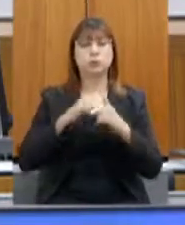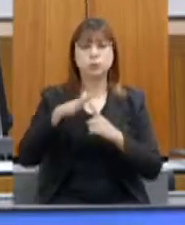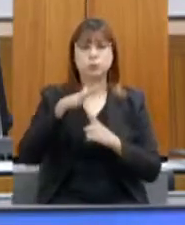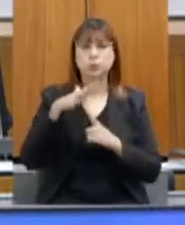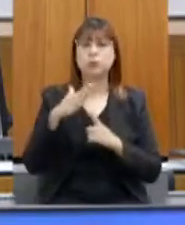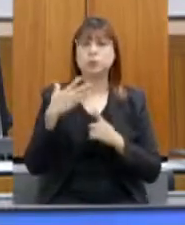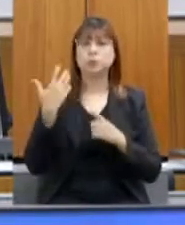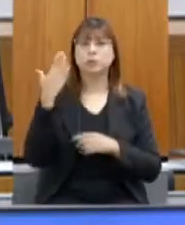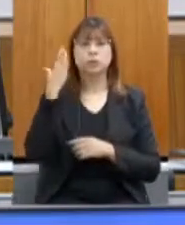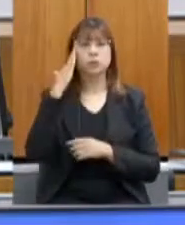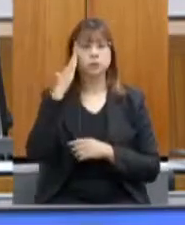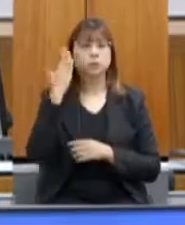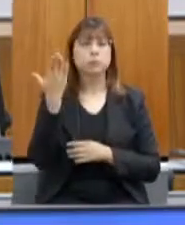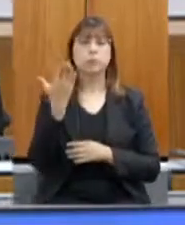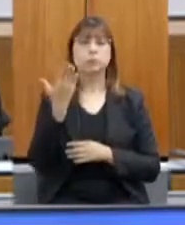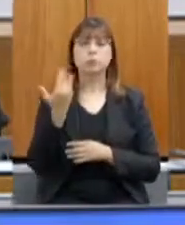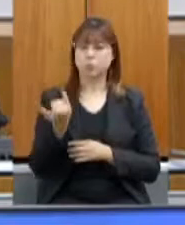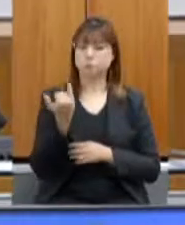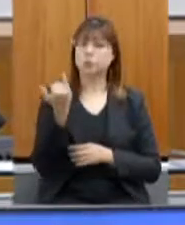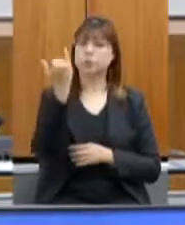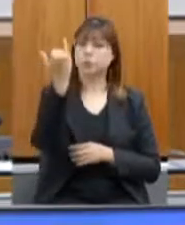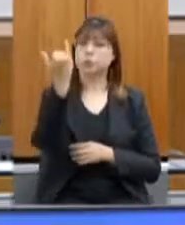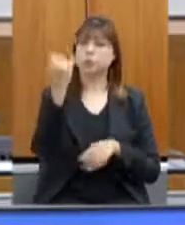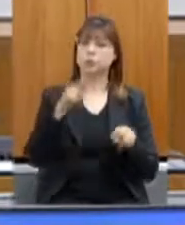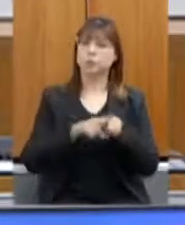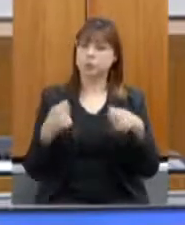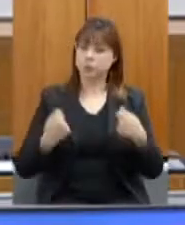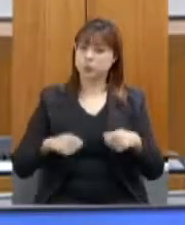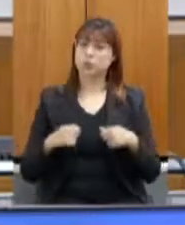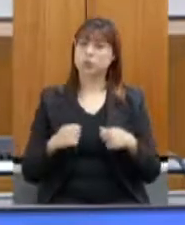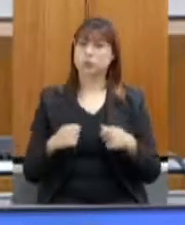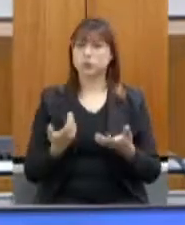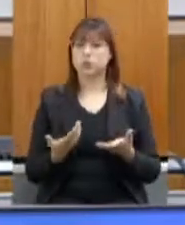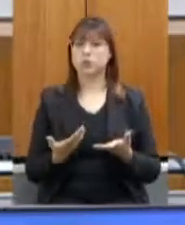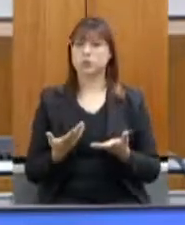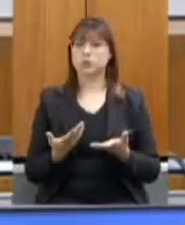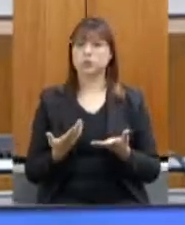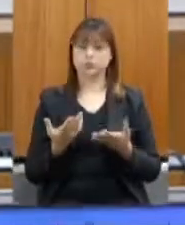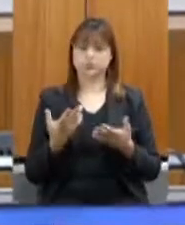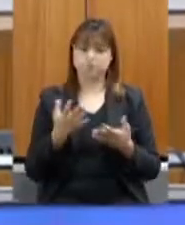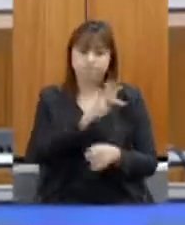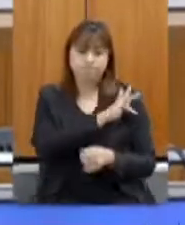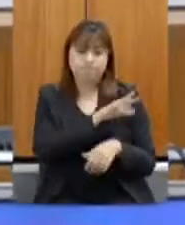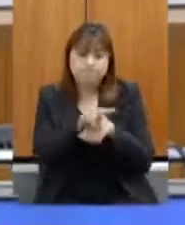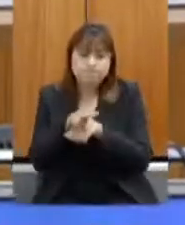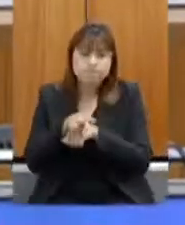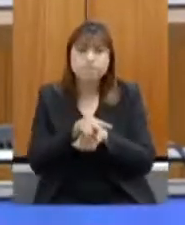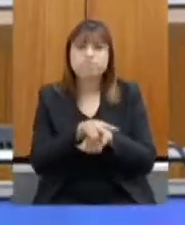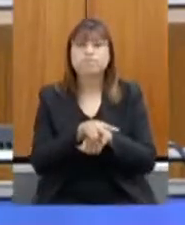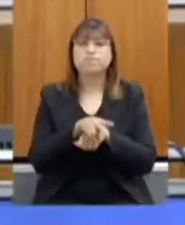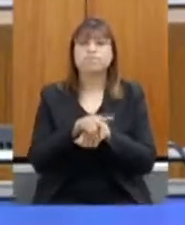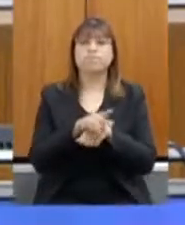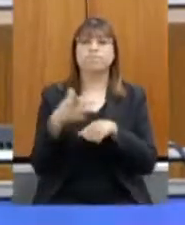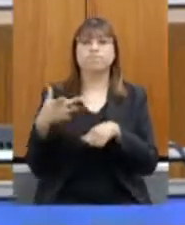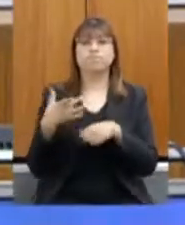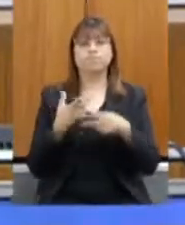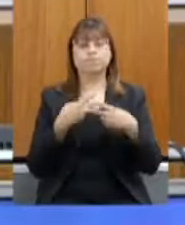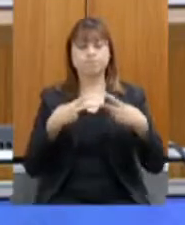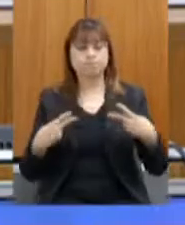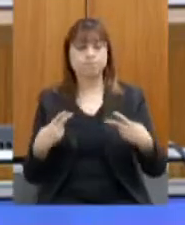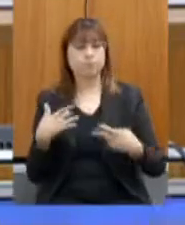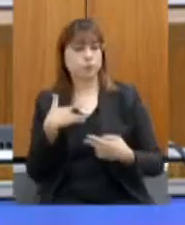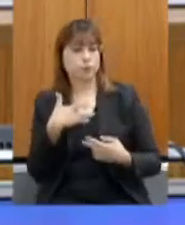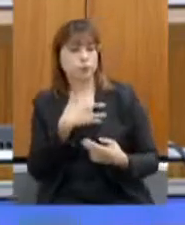e a importância da inspeção de produtos, inspeção sanitária. Infelizmente, uma parcela da